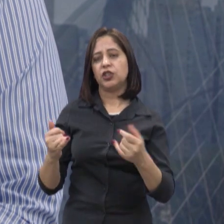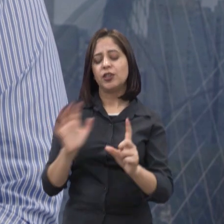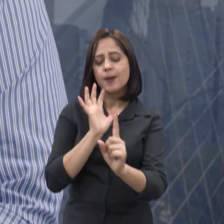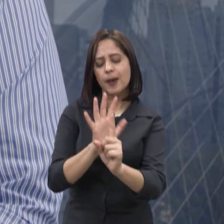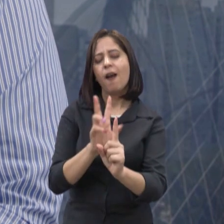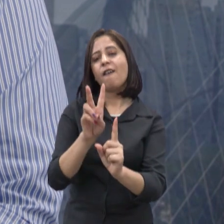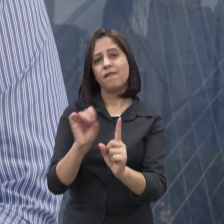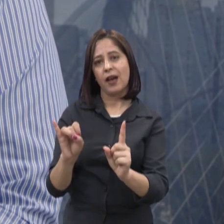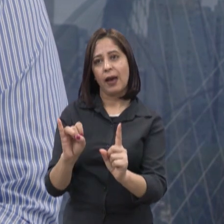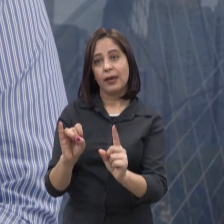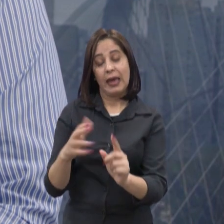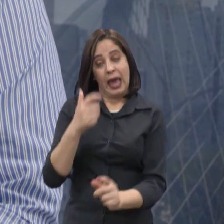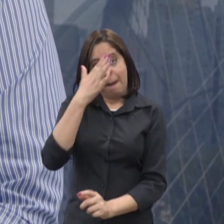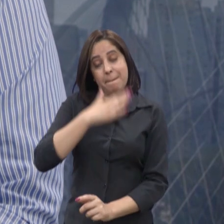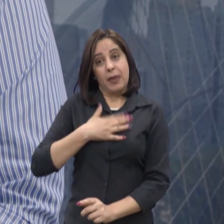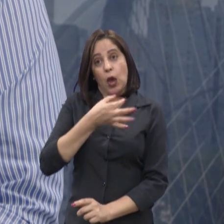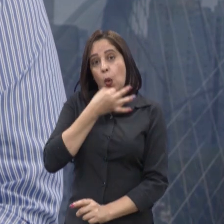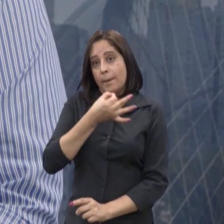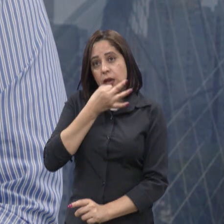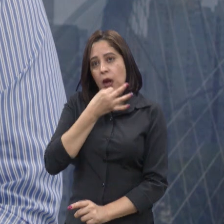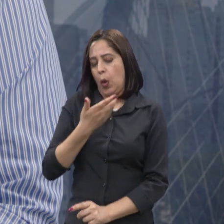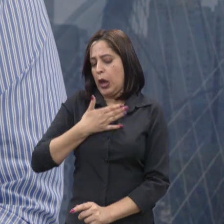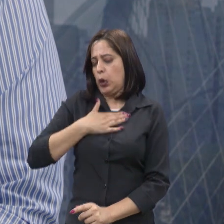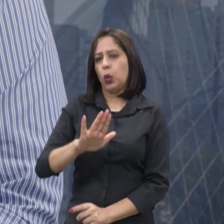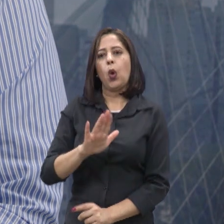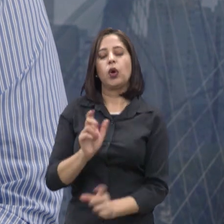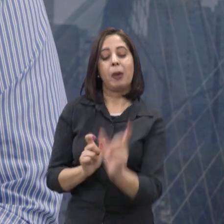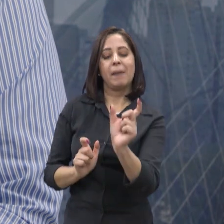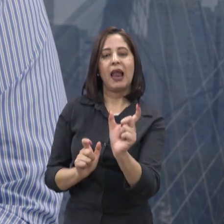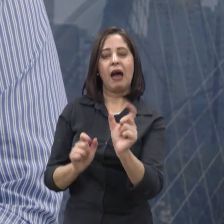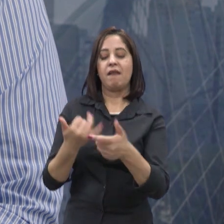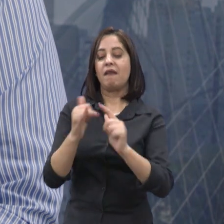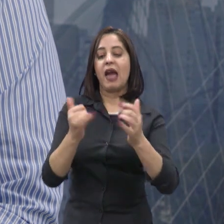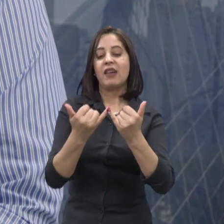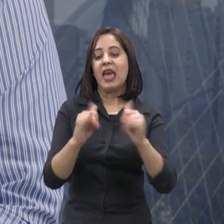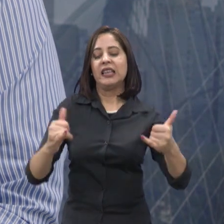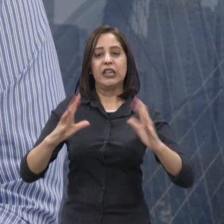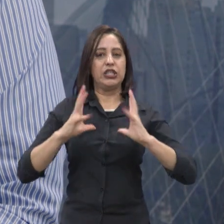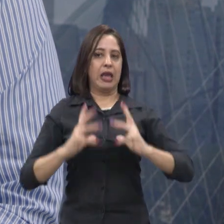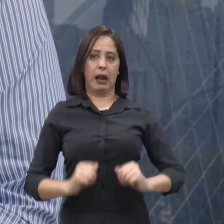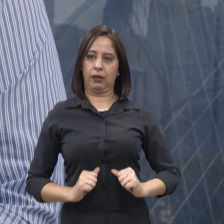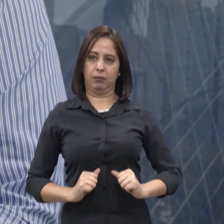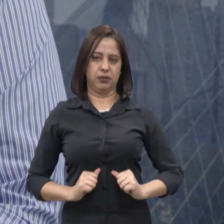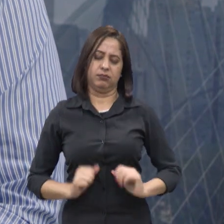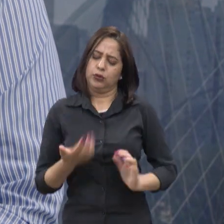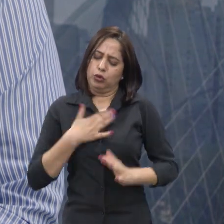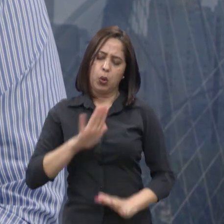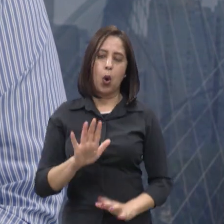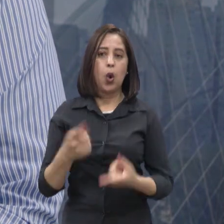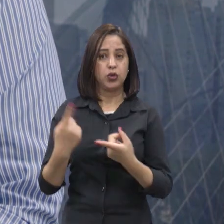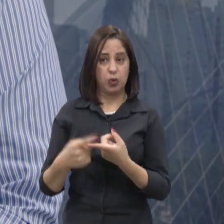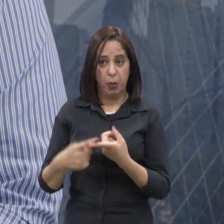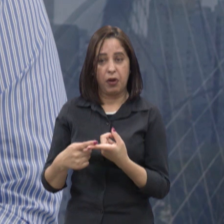eu não gosto de usar a expressão energia limpa, porque, na minha visão, não existe energia limpa, né? Existe energia